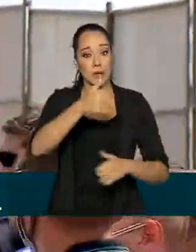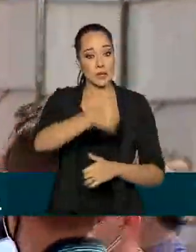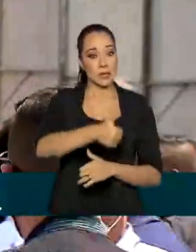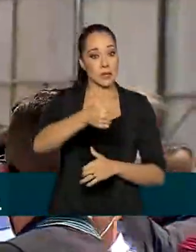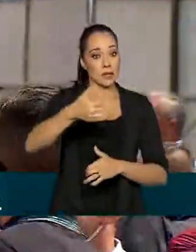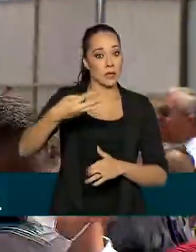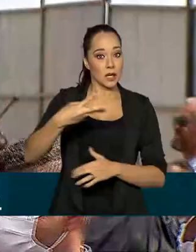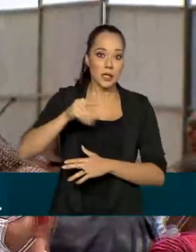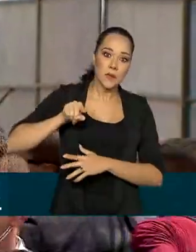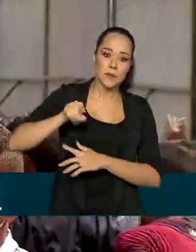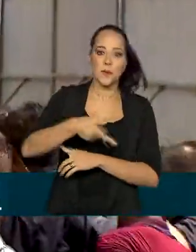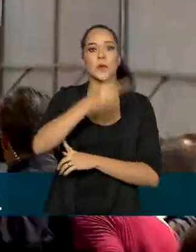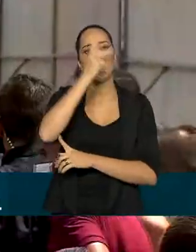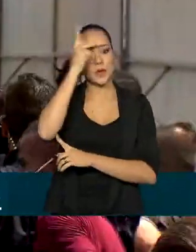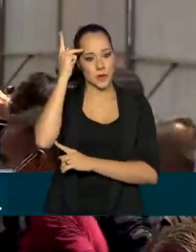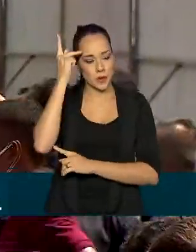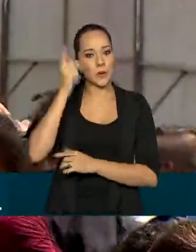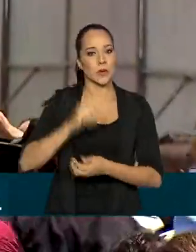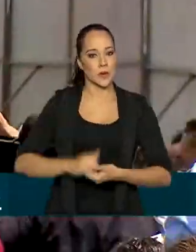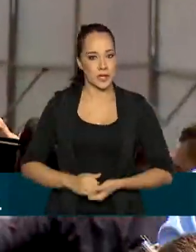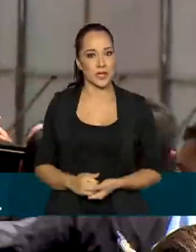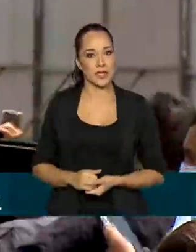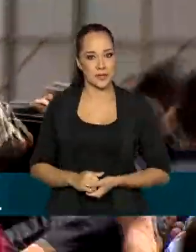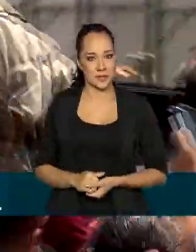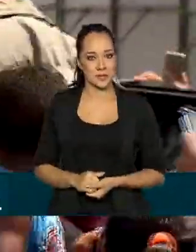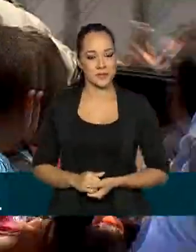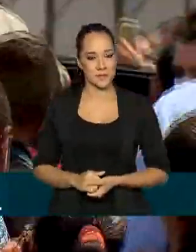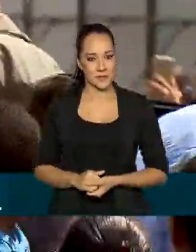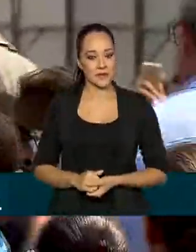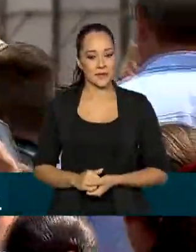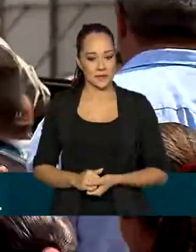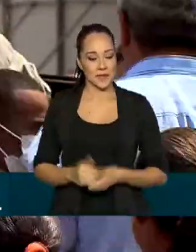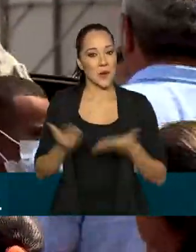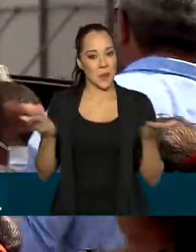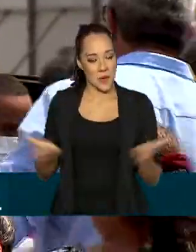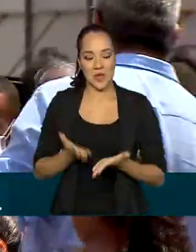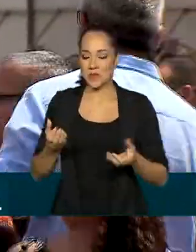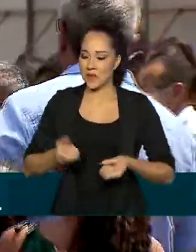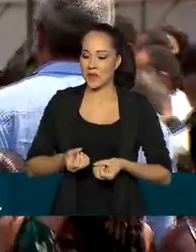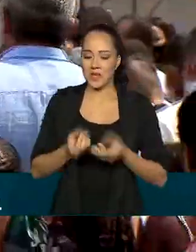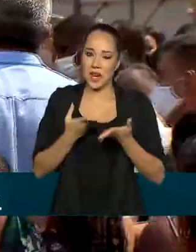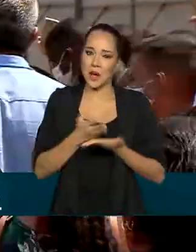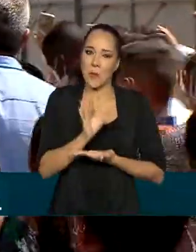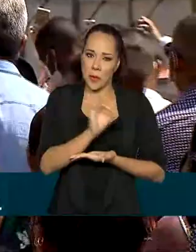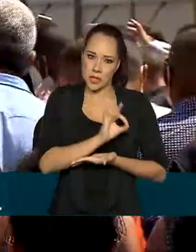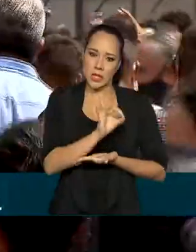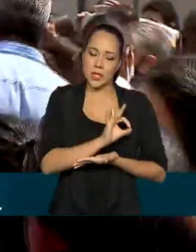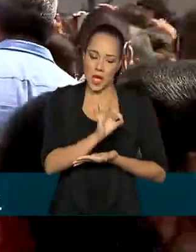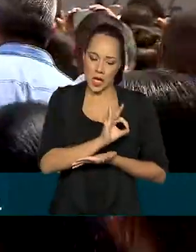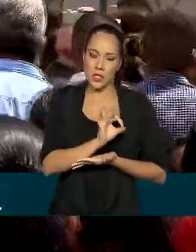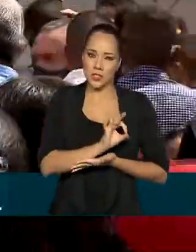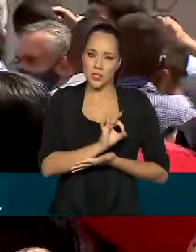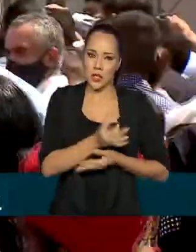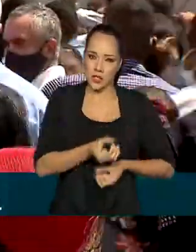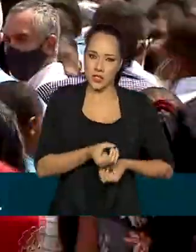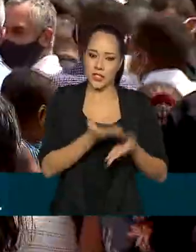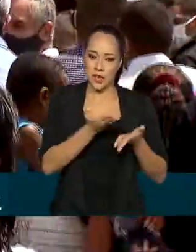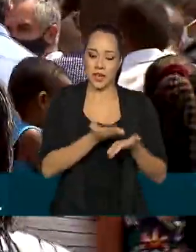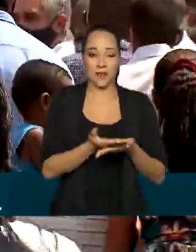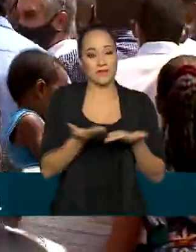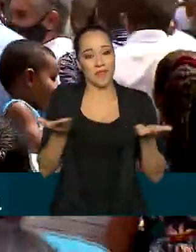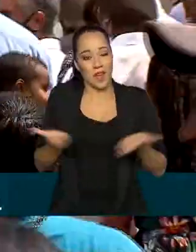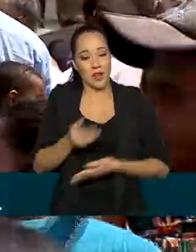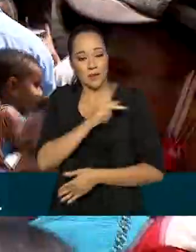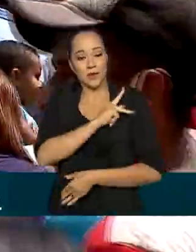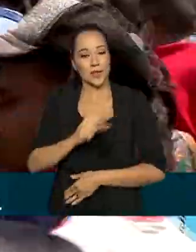pessoas. Hoje, portanto, foi uma entrega parcial e o presidente Jair Bolsonaro, neste momento, já se